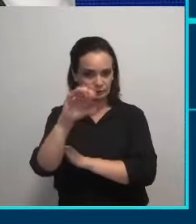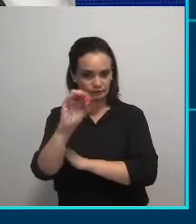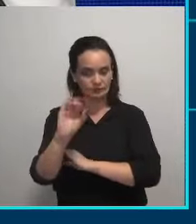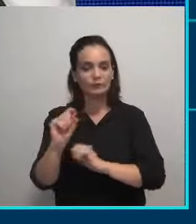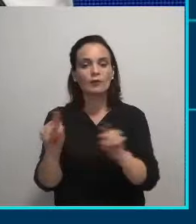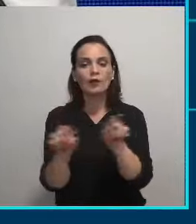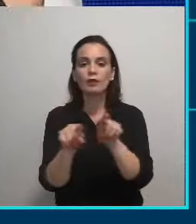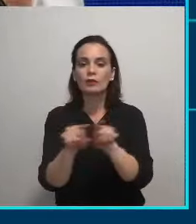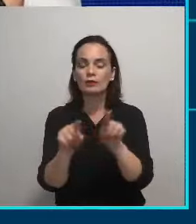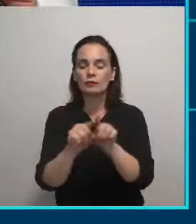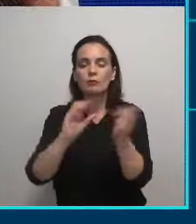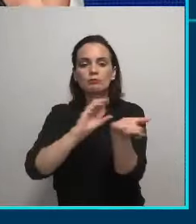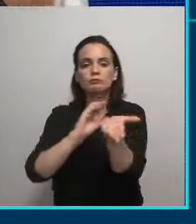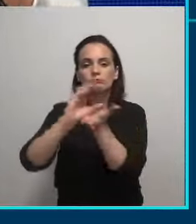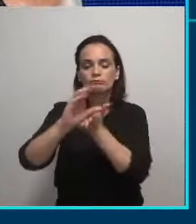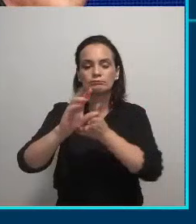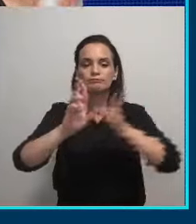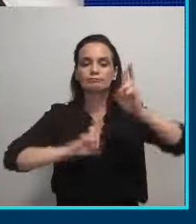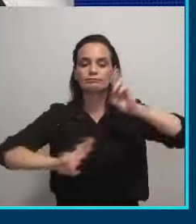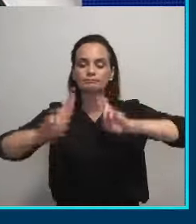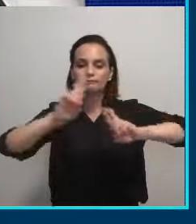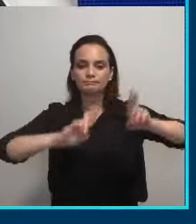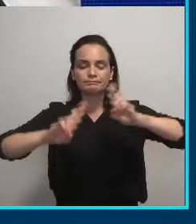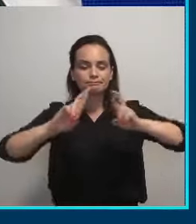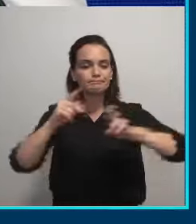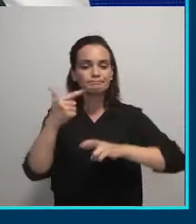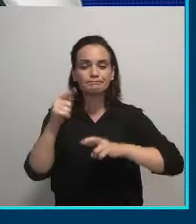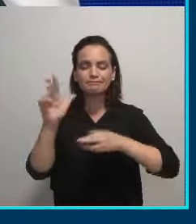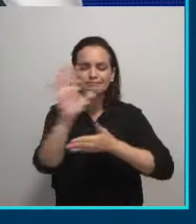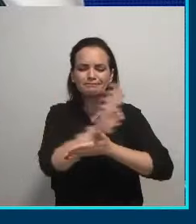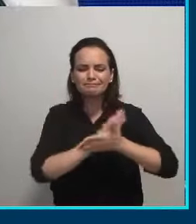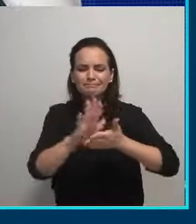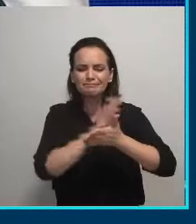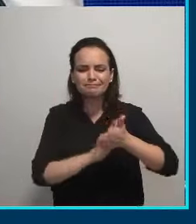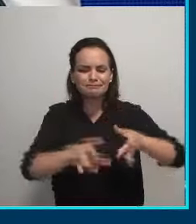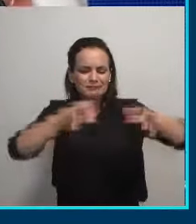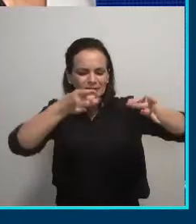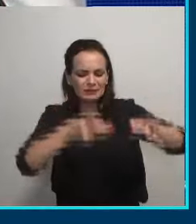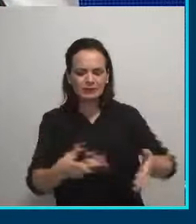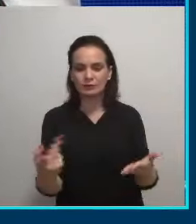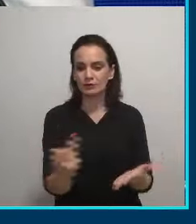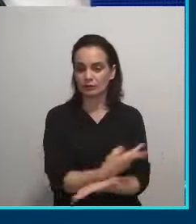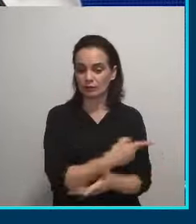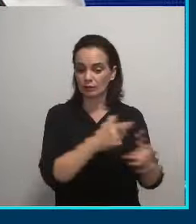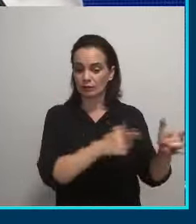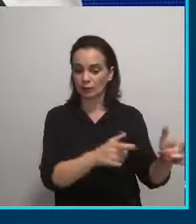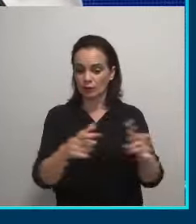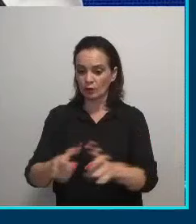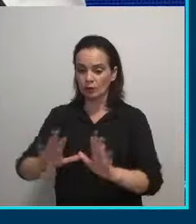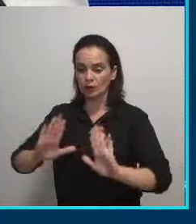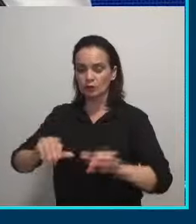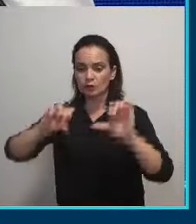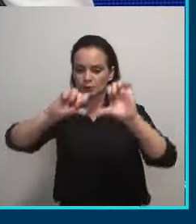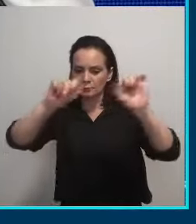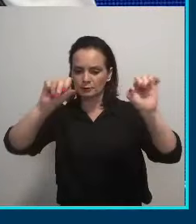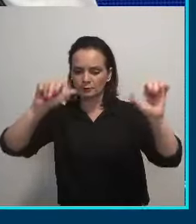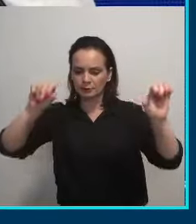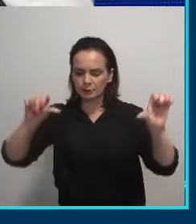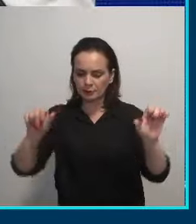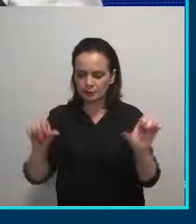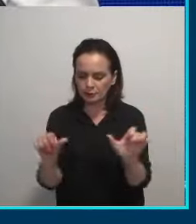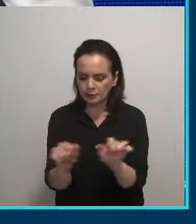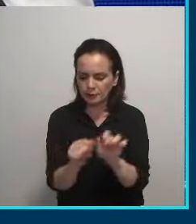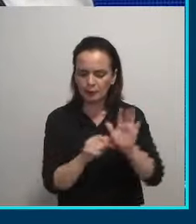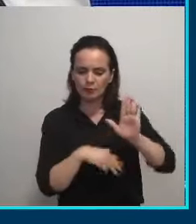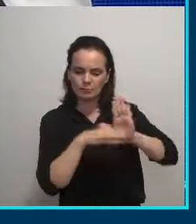monitoramento para que não haja nenhum descarte regular em nenhuma área dessas que já estão mapeadas. Quando